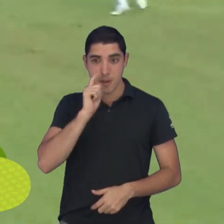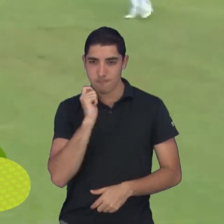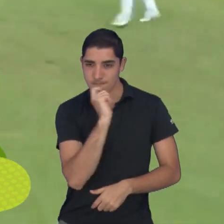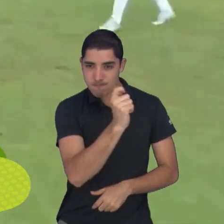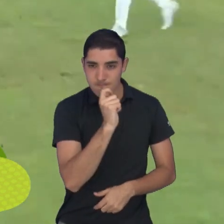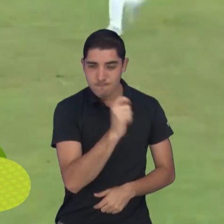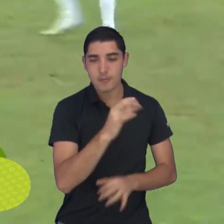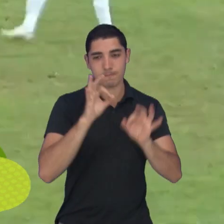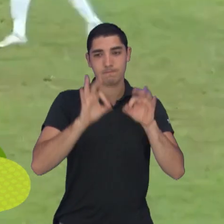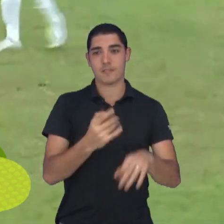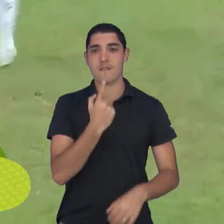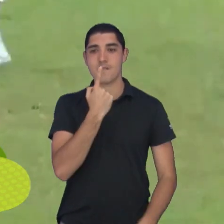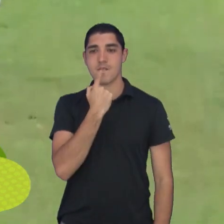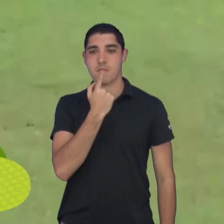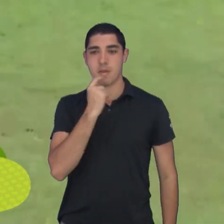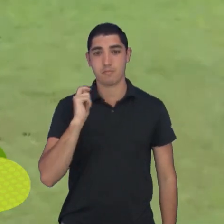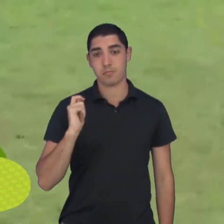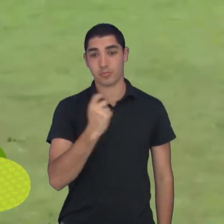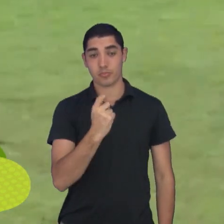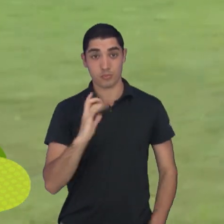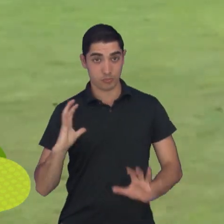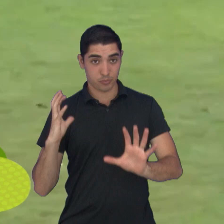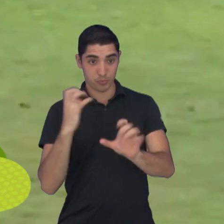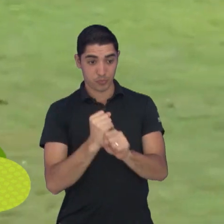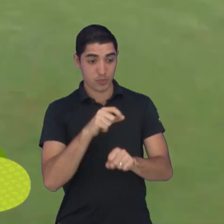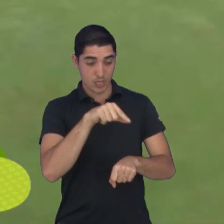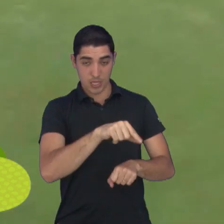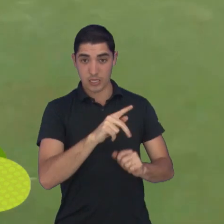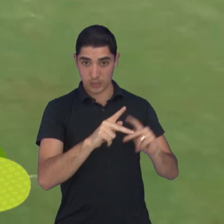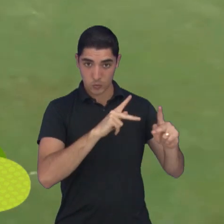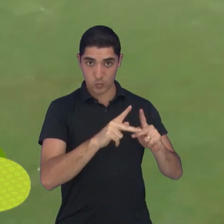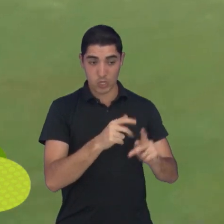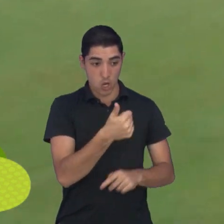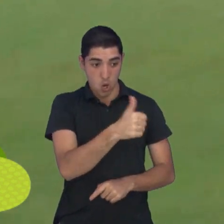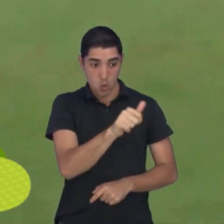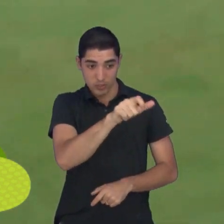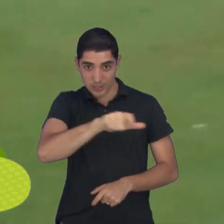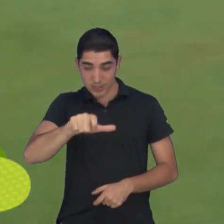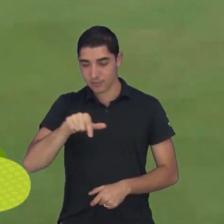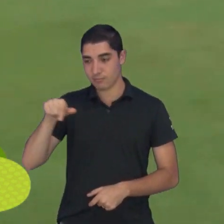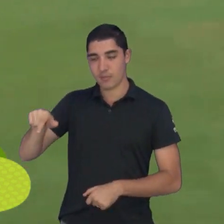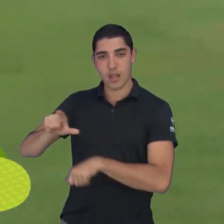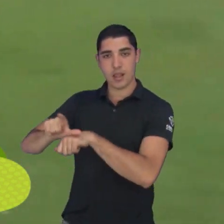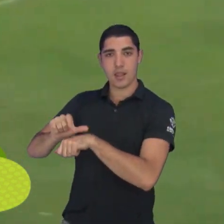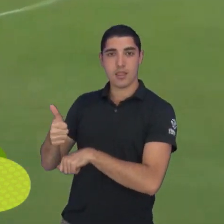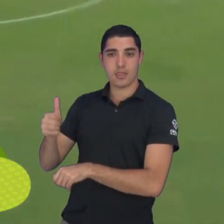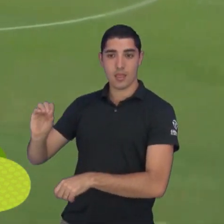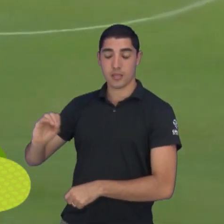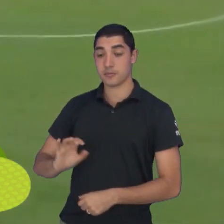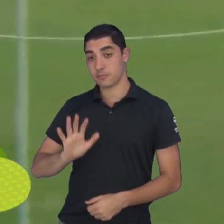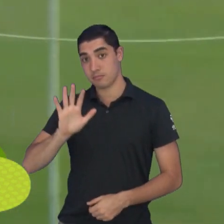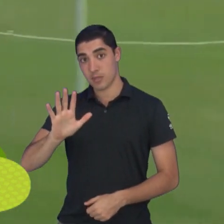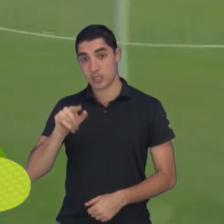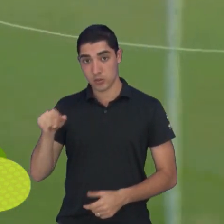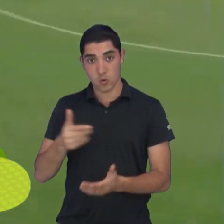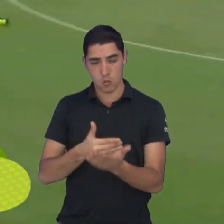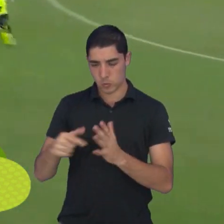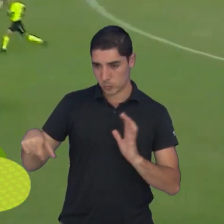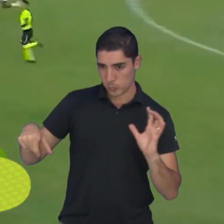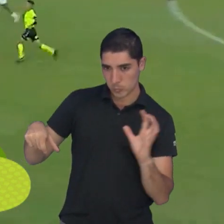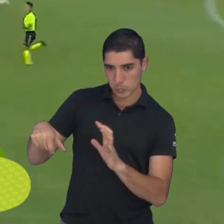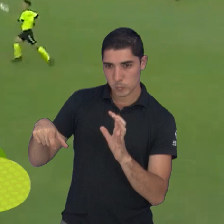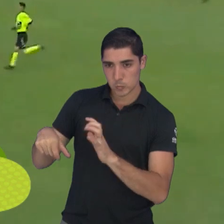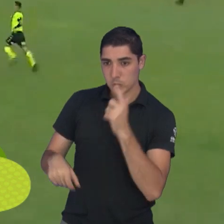expulso. Linense com um homem a menos na partida. Mas quem veio para cima foi o elefante. Orlando Júnior